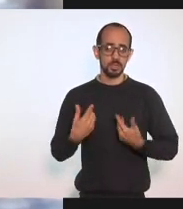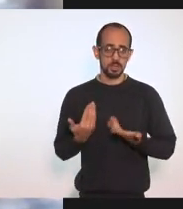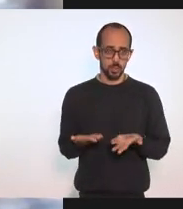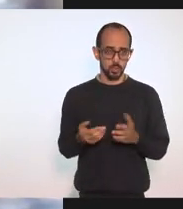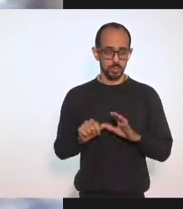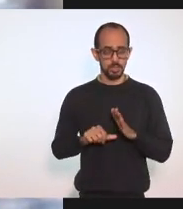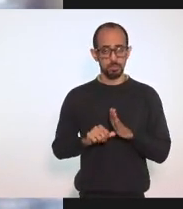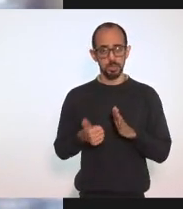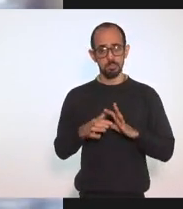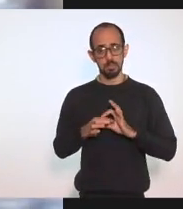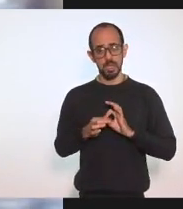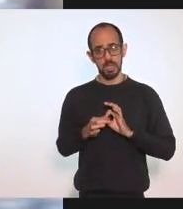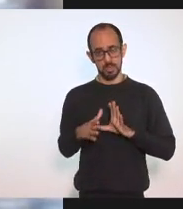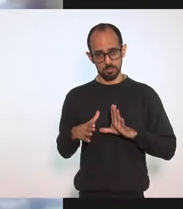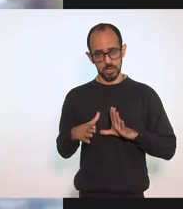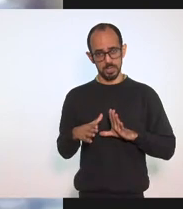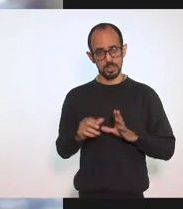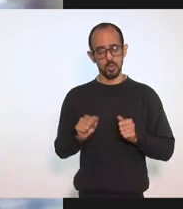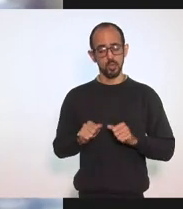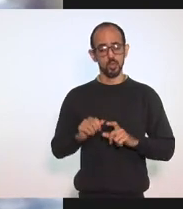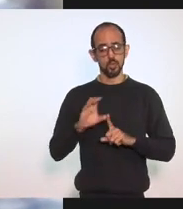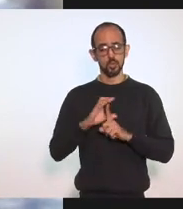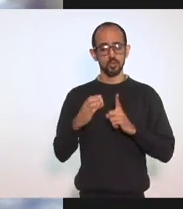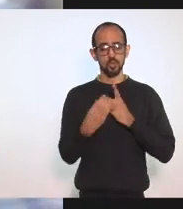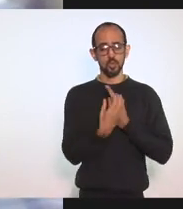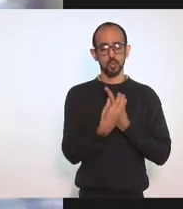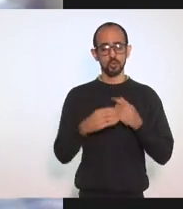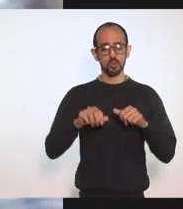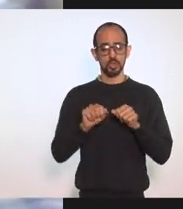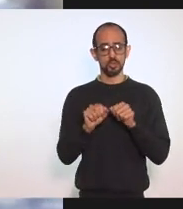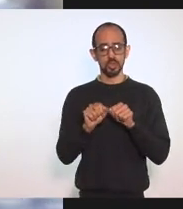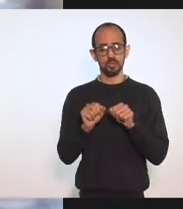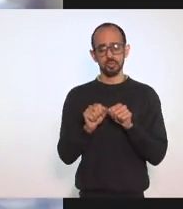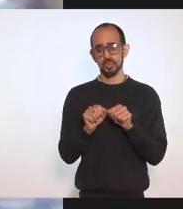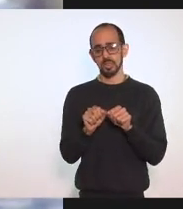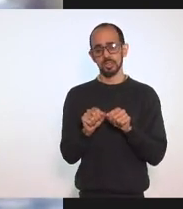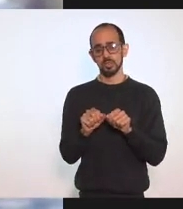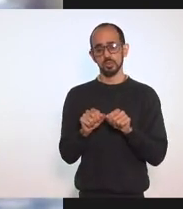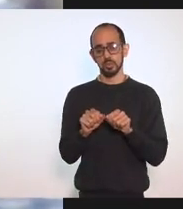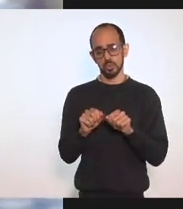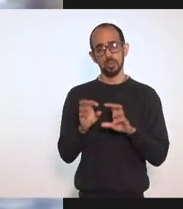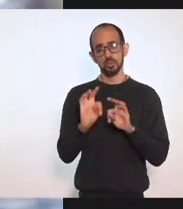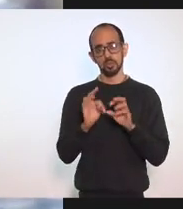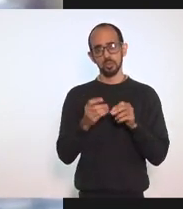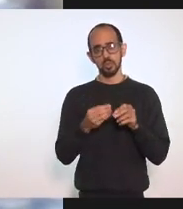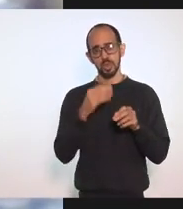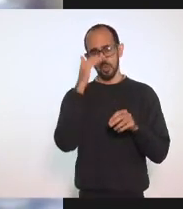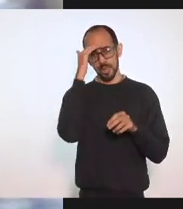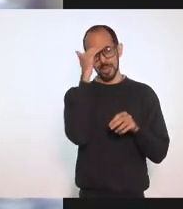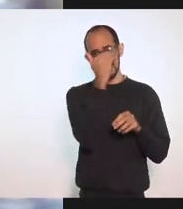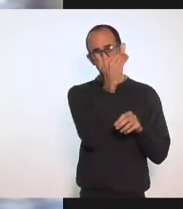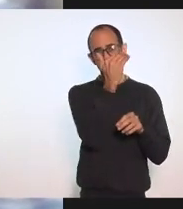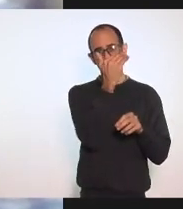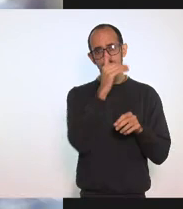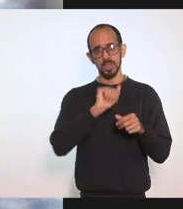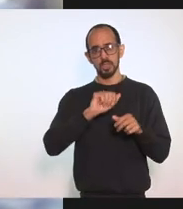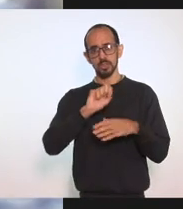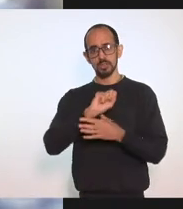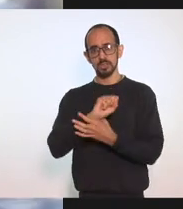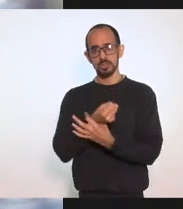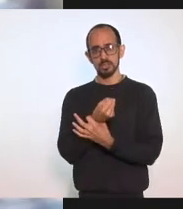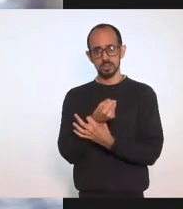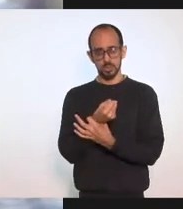Os cultos Vêm sendo Realizados Com total Obediência Às medidas De segurança Exigidas